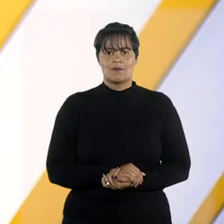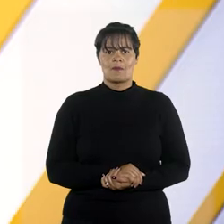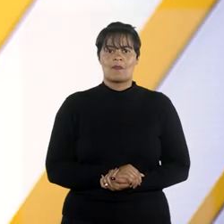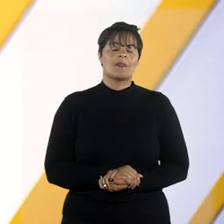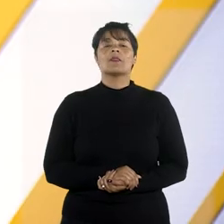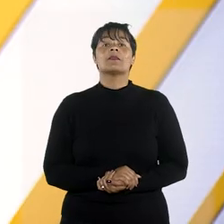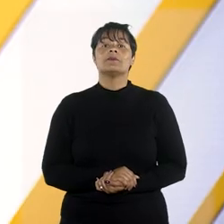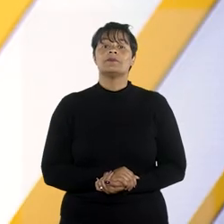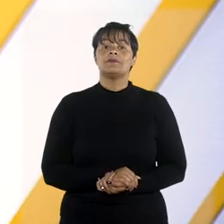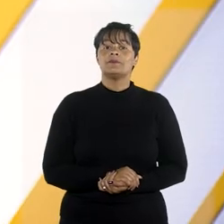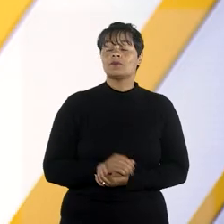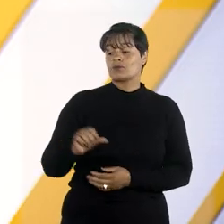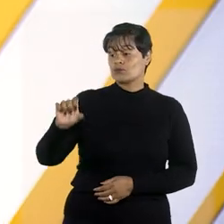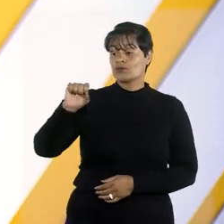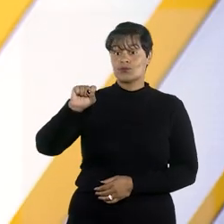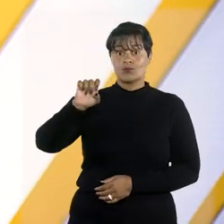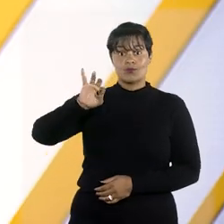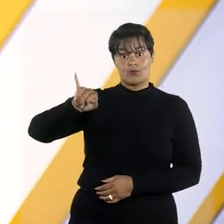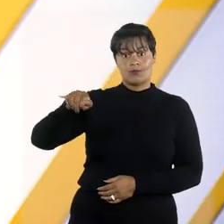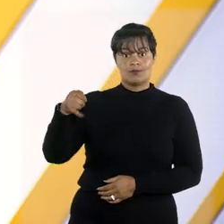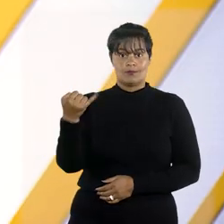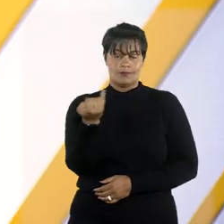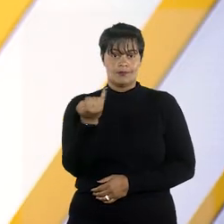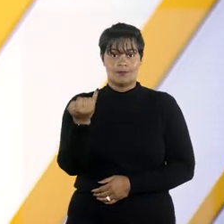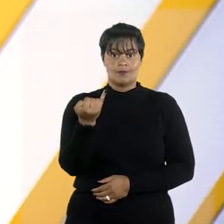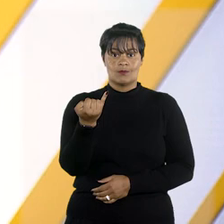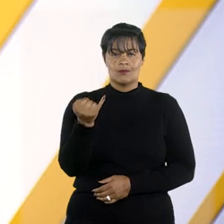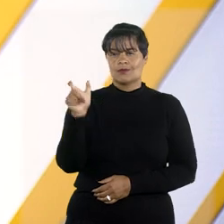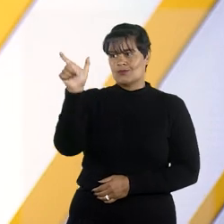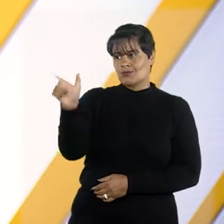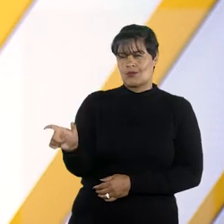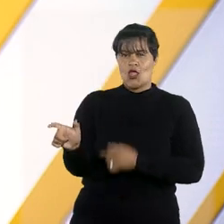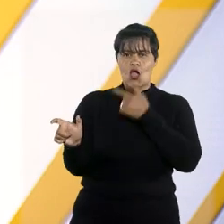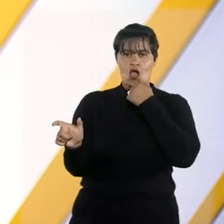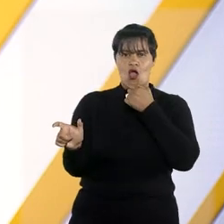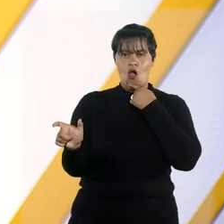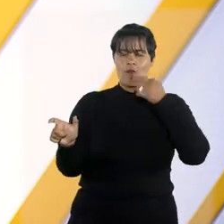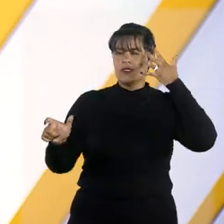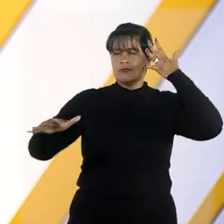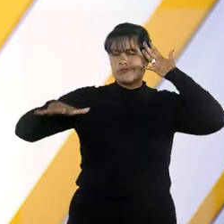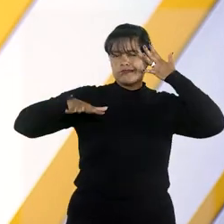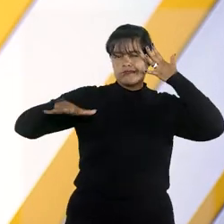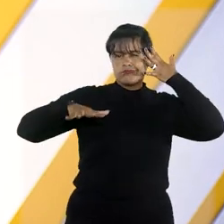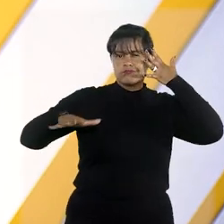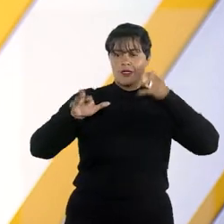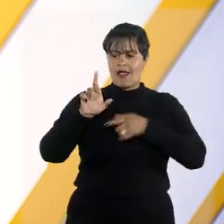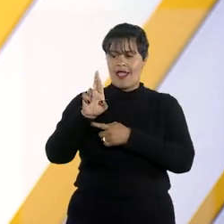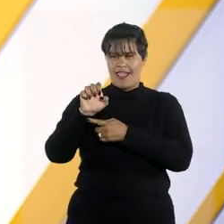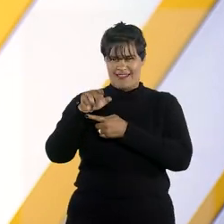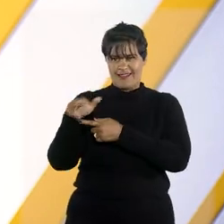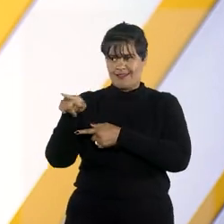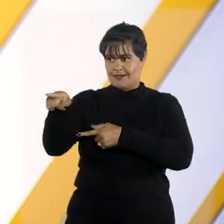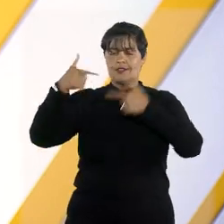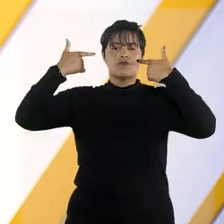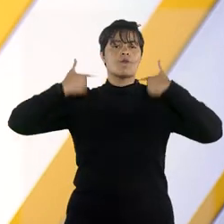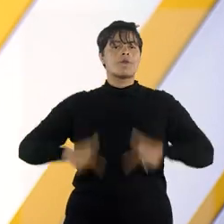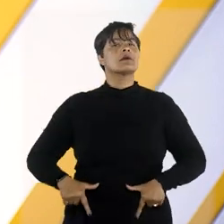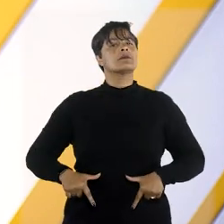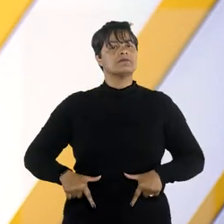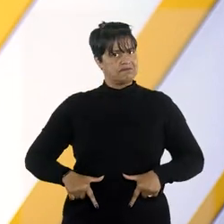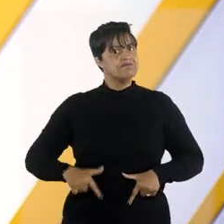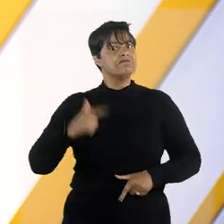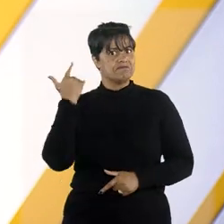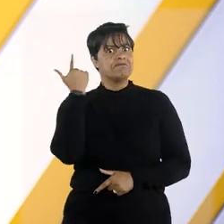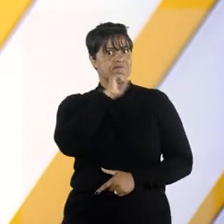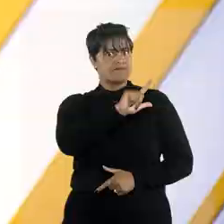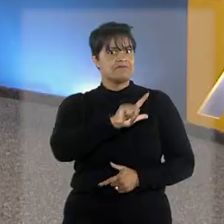O Superior Tribunal de Justiça absolveu o músico Renan Santos da Silva, conhecido como DJ Renan